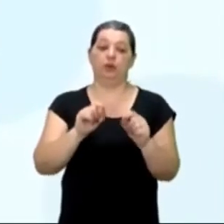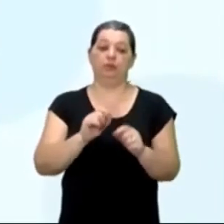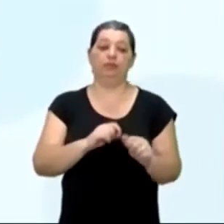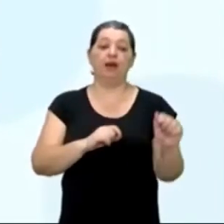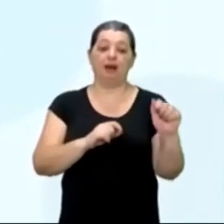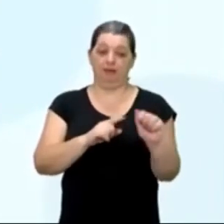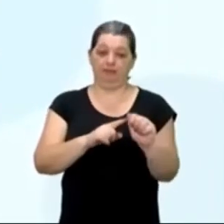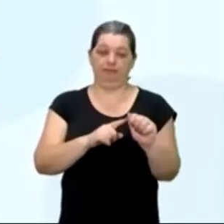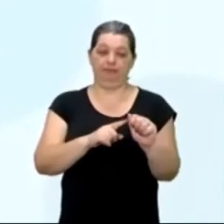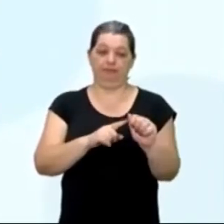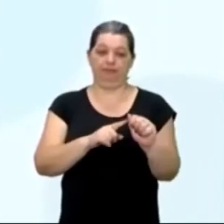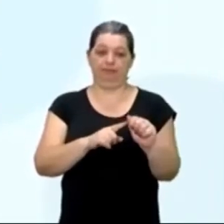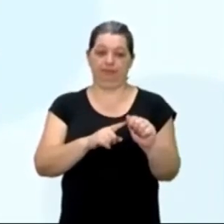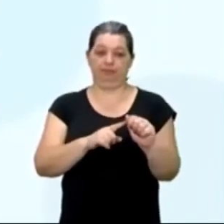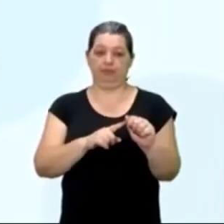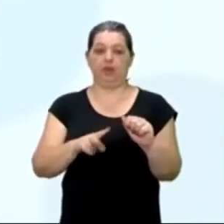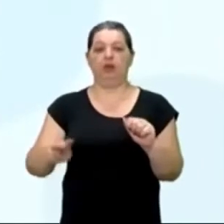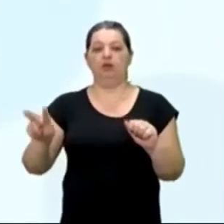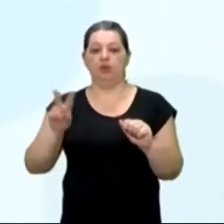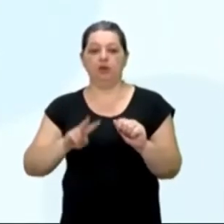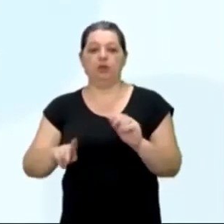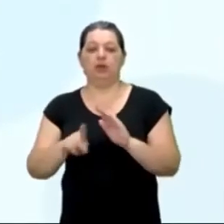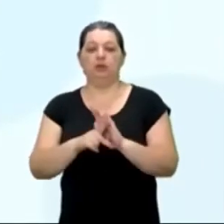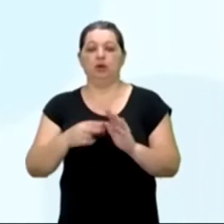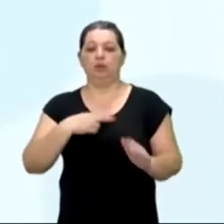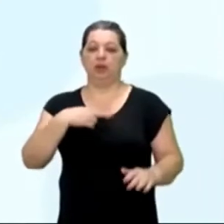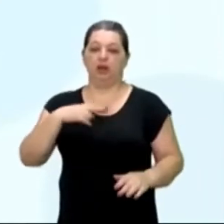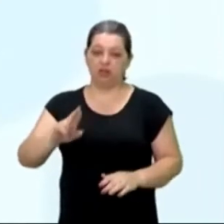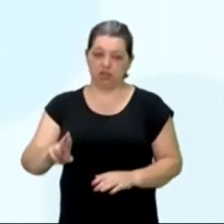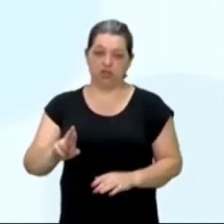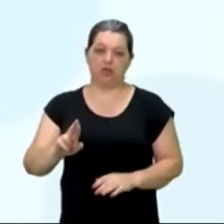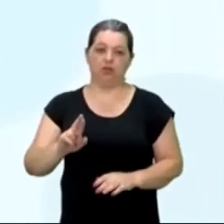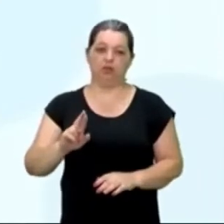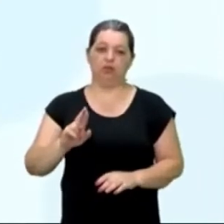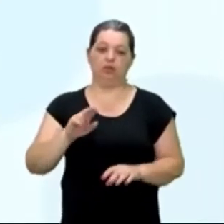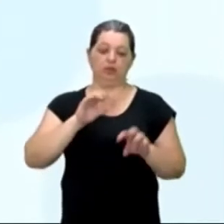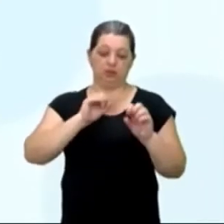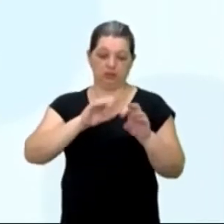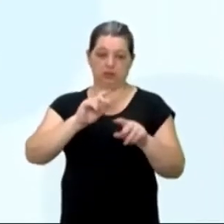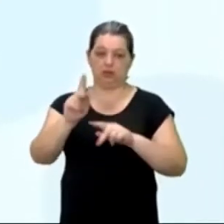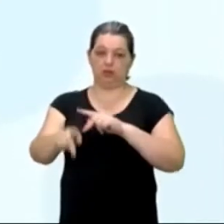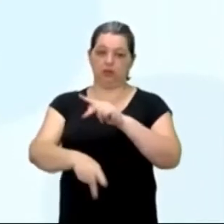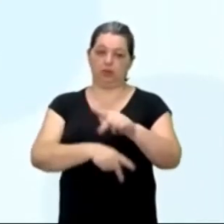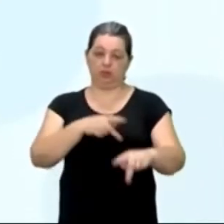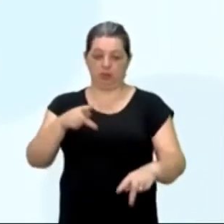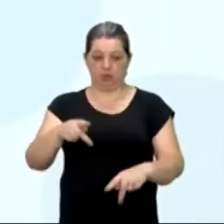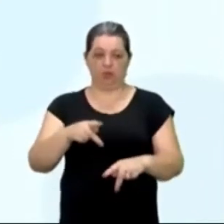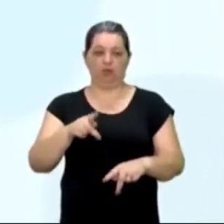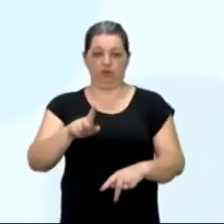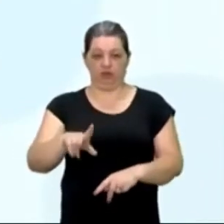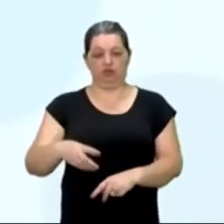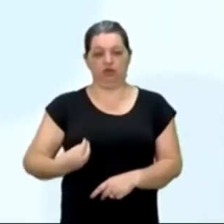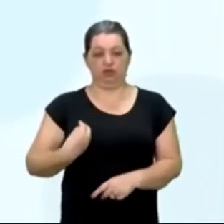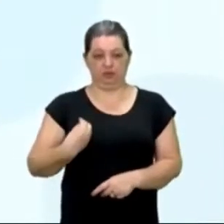letra A, valorizar a catequese, a ser realizada, sobre os povos nativos, letra B,